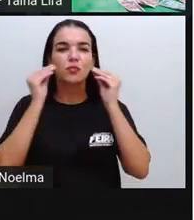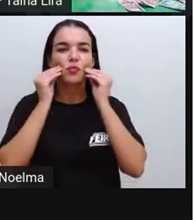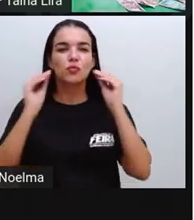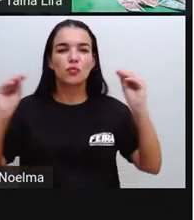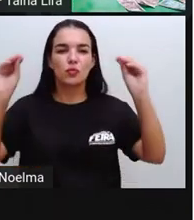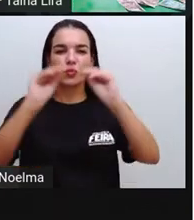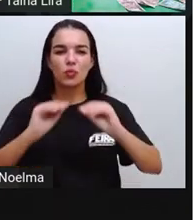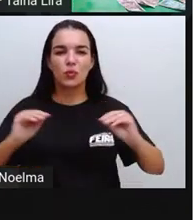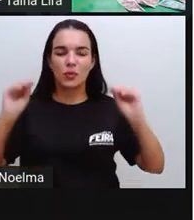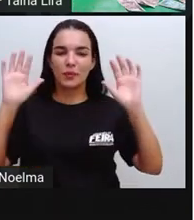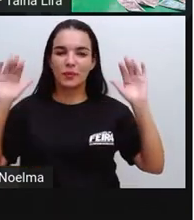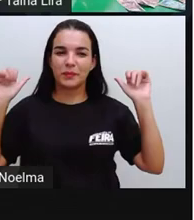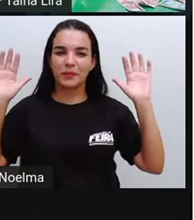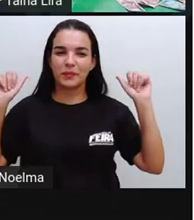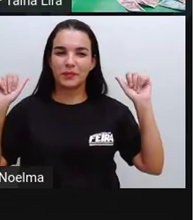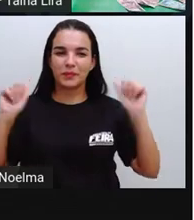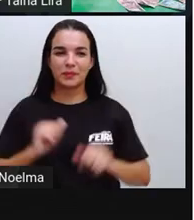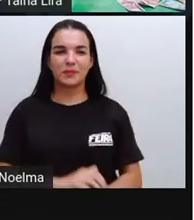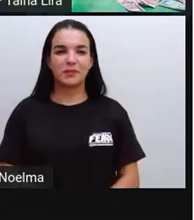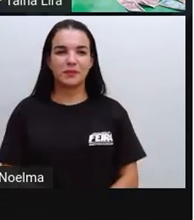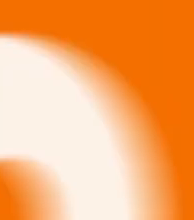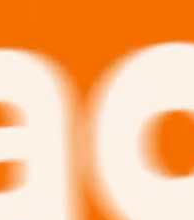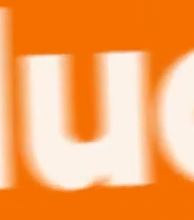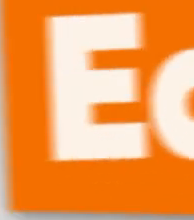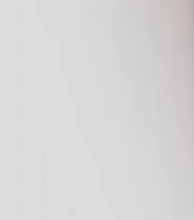Beijo, até a próxima aula, tchau, tchau!